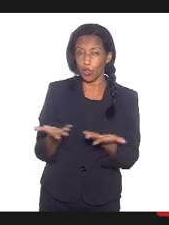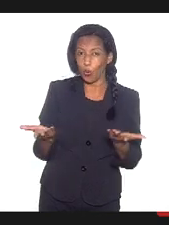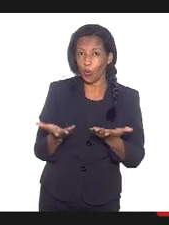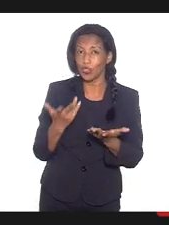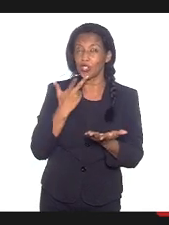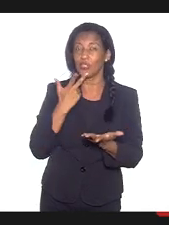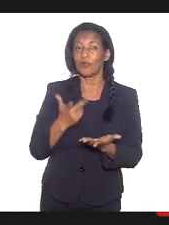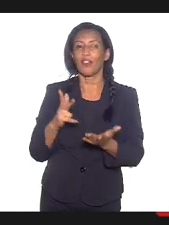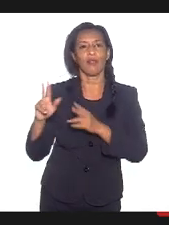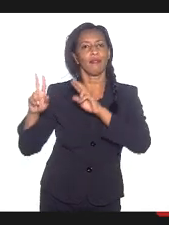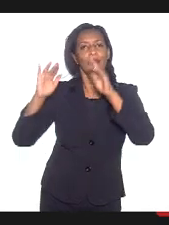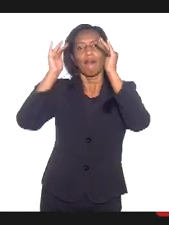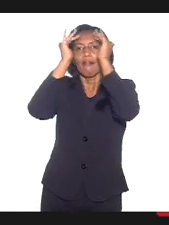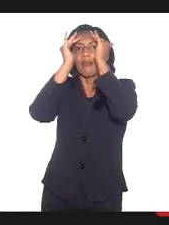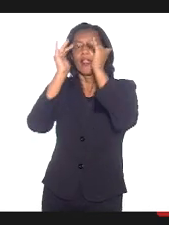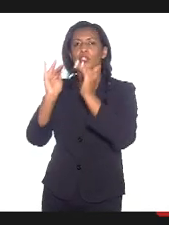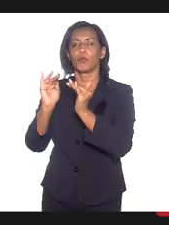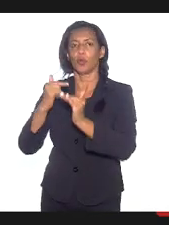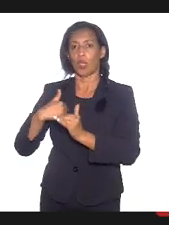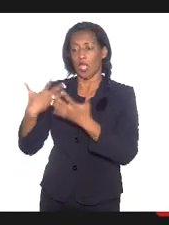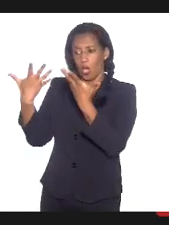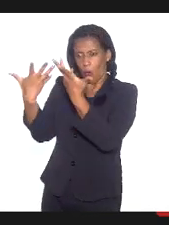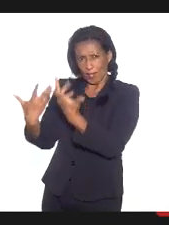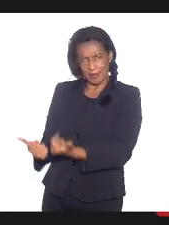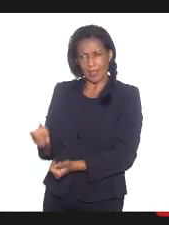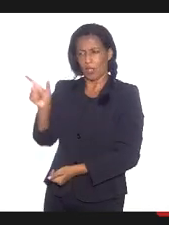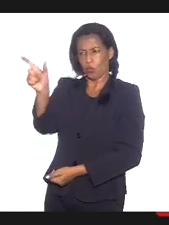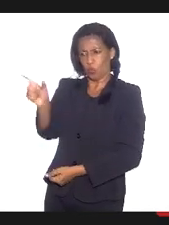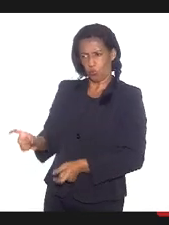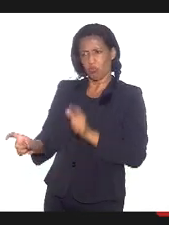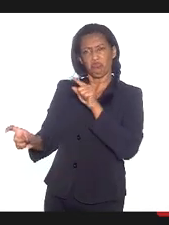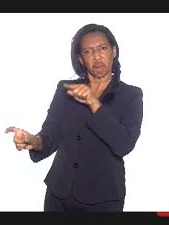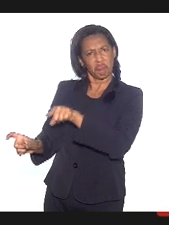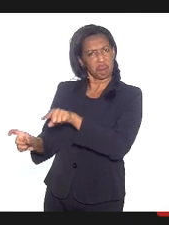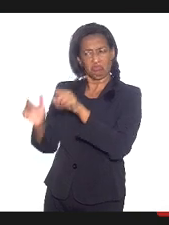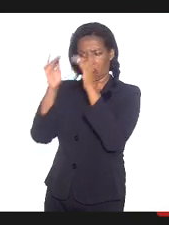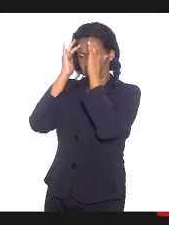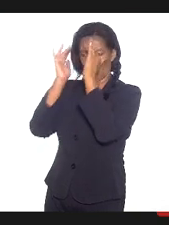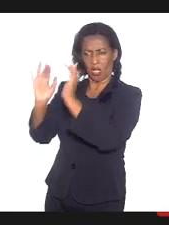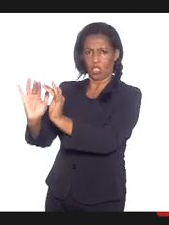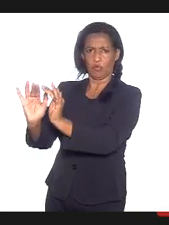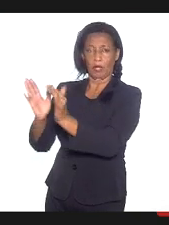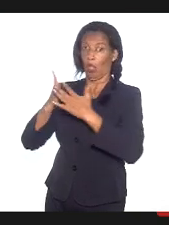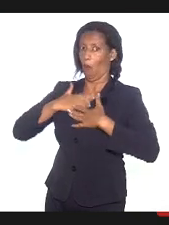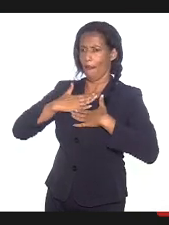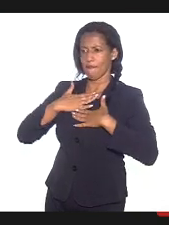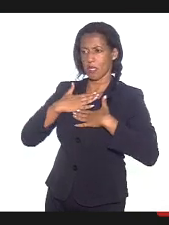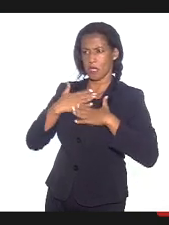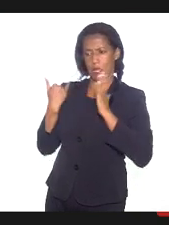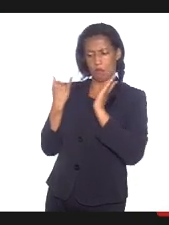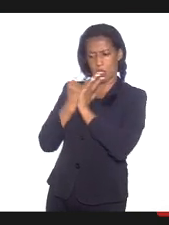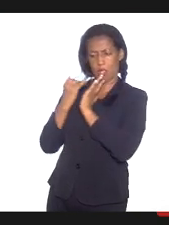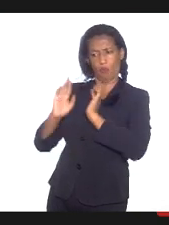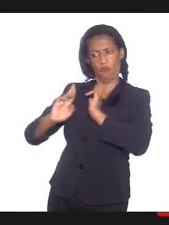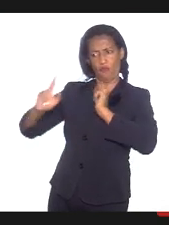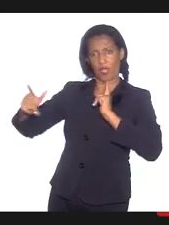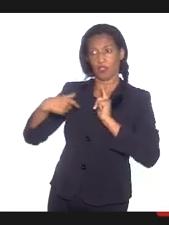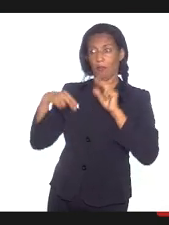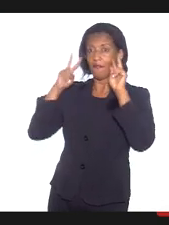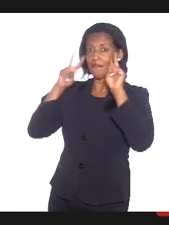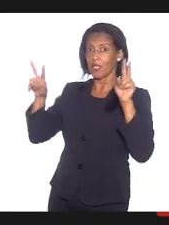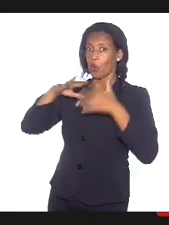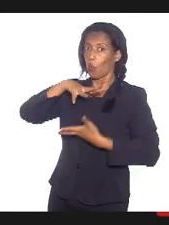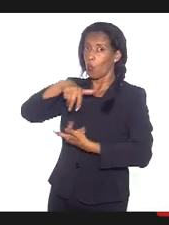respeito, eu aceito o outro na sua identidade, não é a minha, tem uma outra visão de mundo,